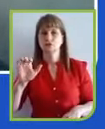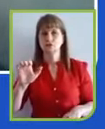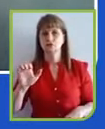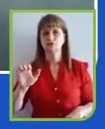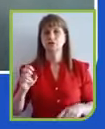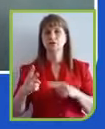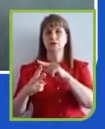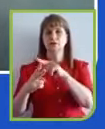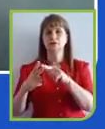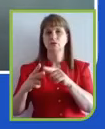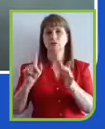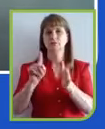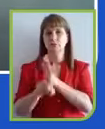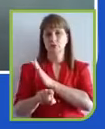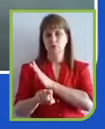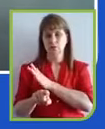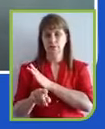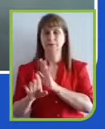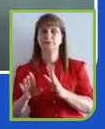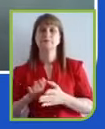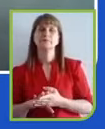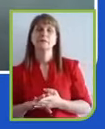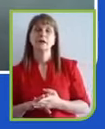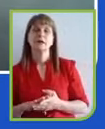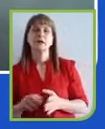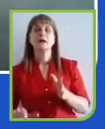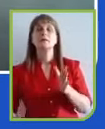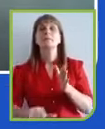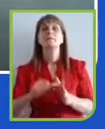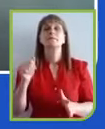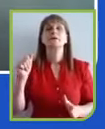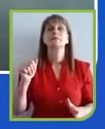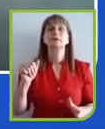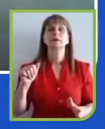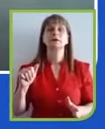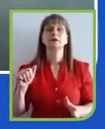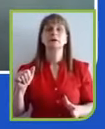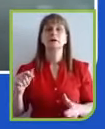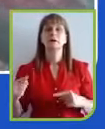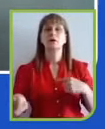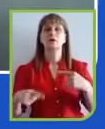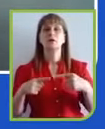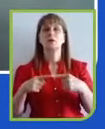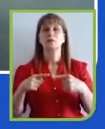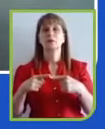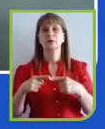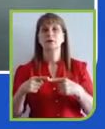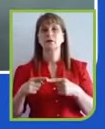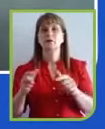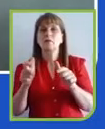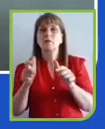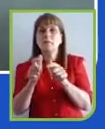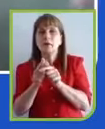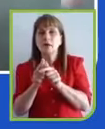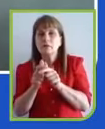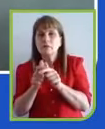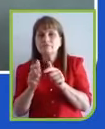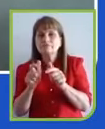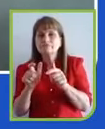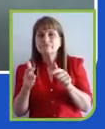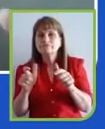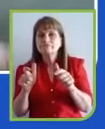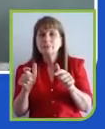primeira tem a ver com as micro e pequenas empresas. Sempre aparece. Tem muita gente de micro. O